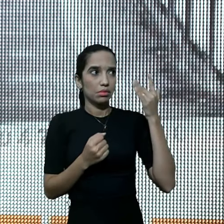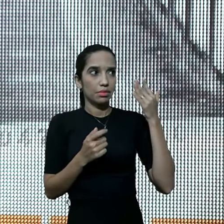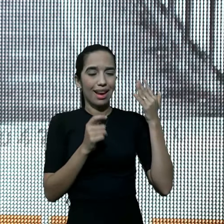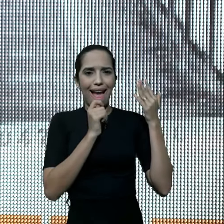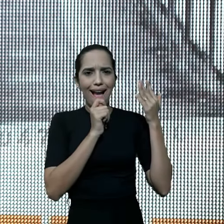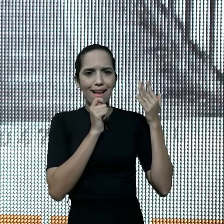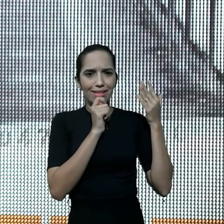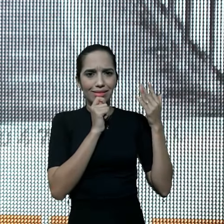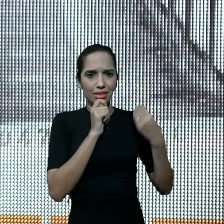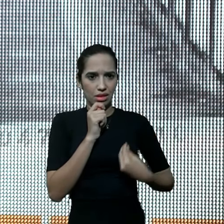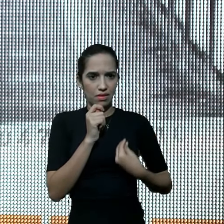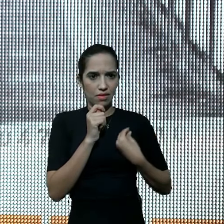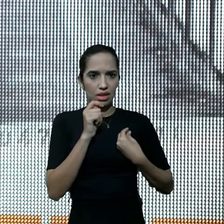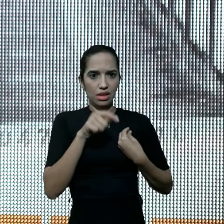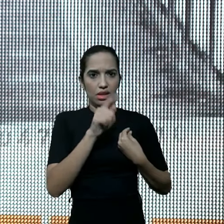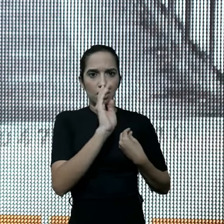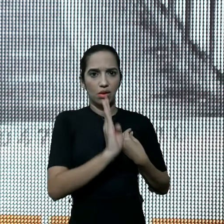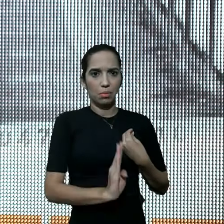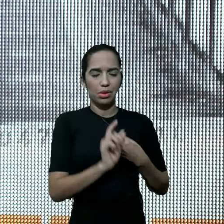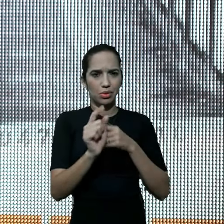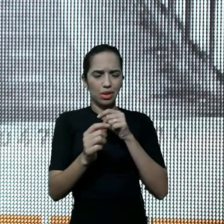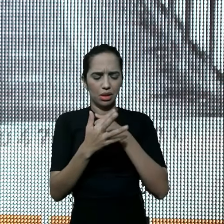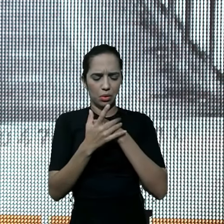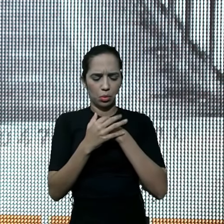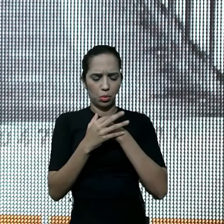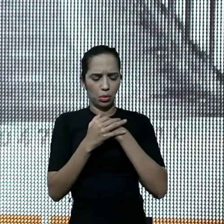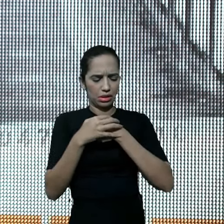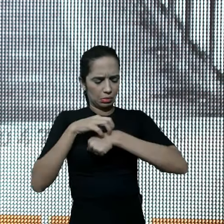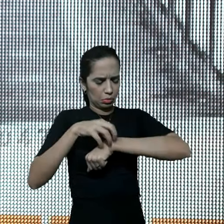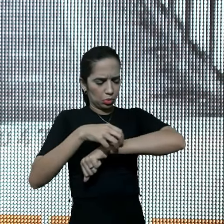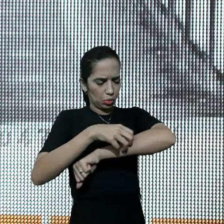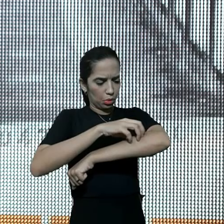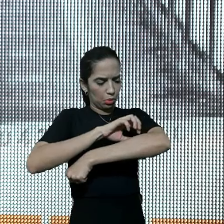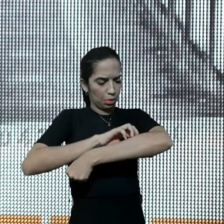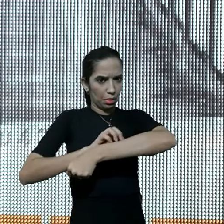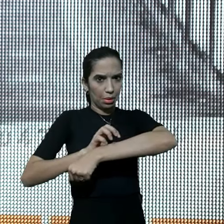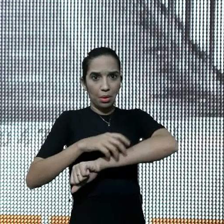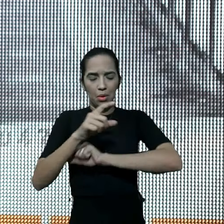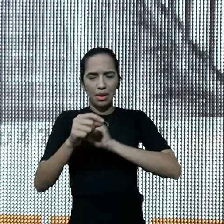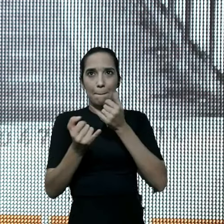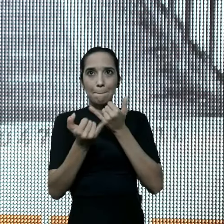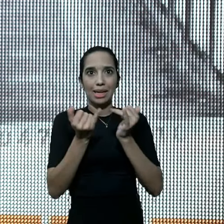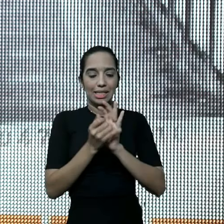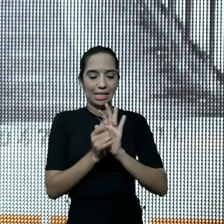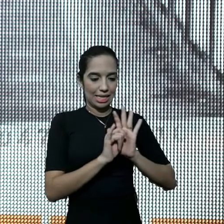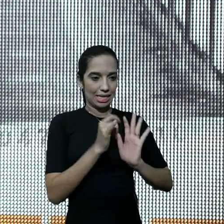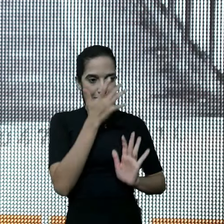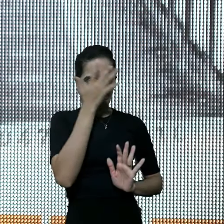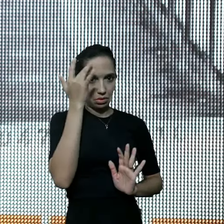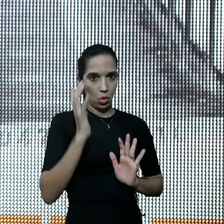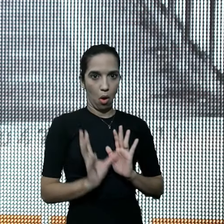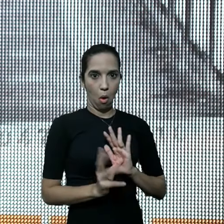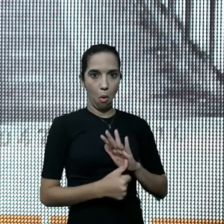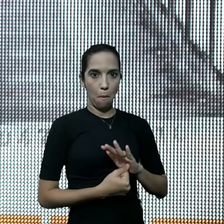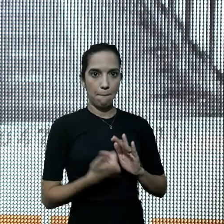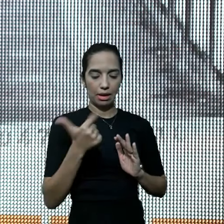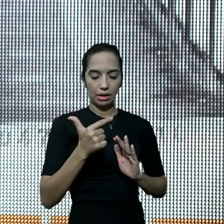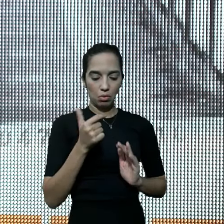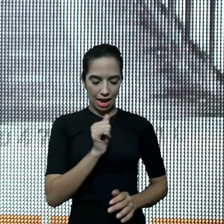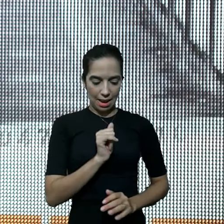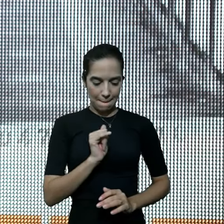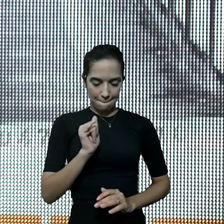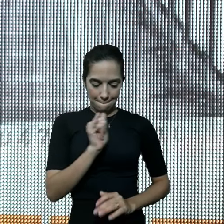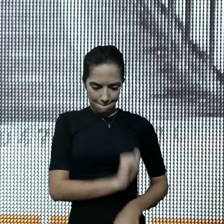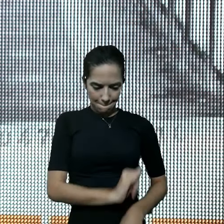ainda existiu no Brasil, a lepra é deformante, ela rouba a identidade das pessoas, eu já